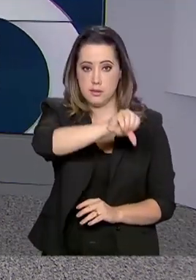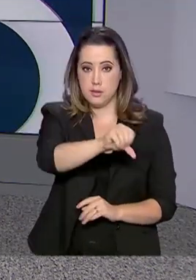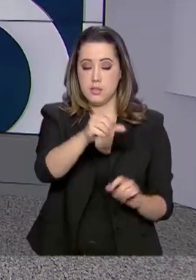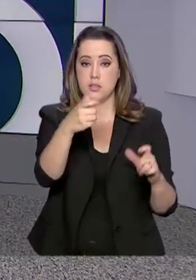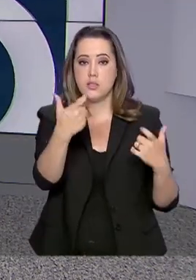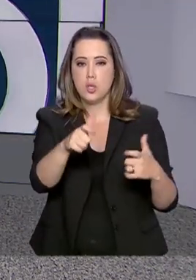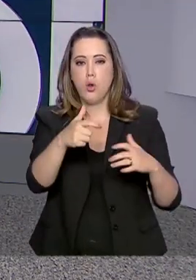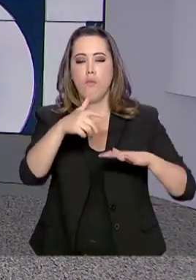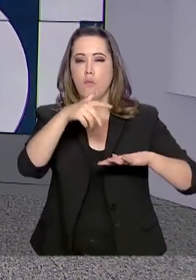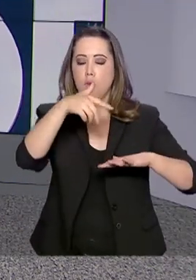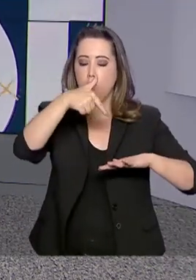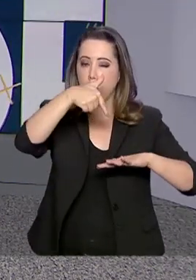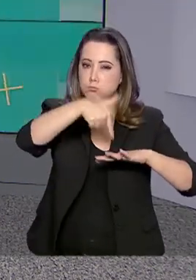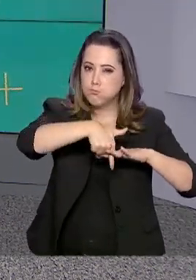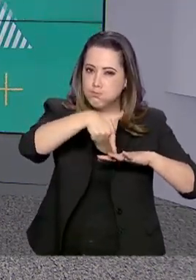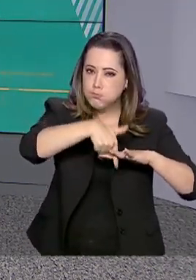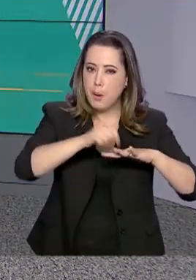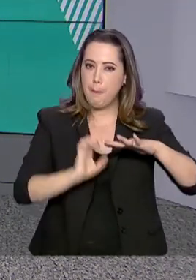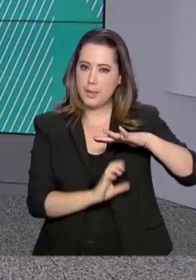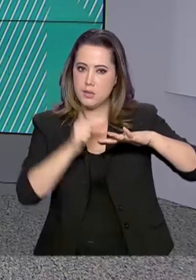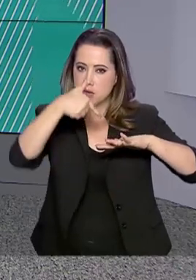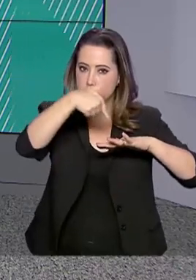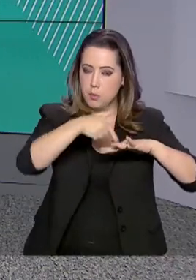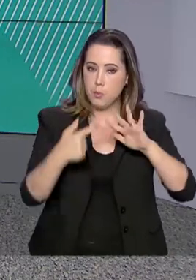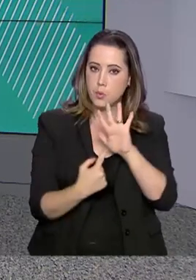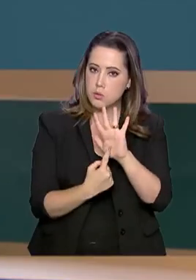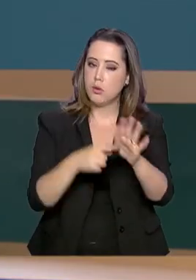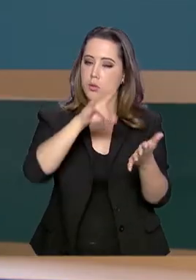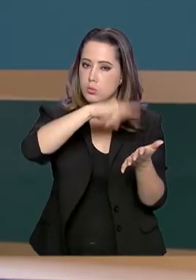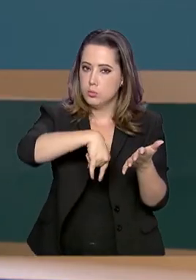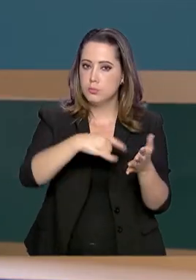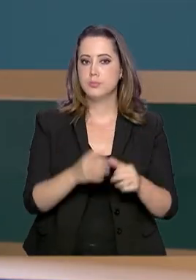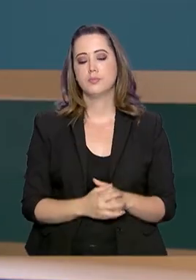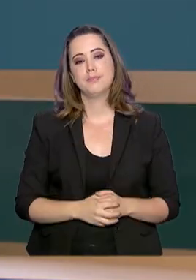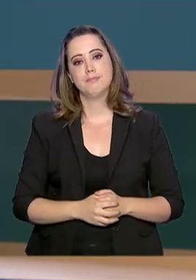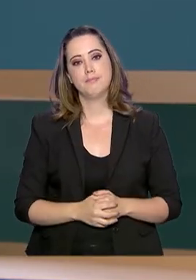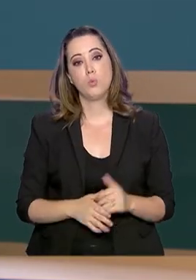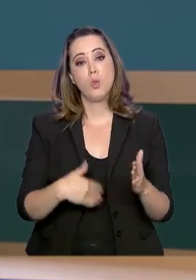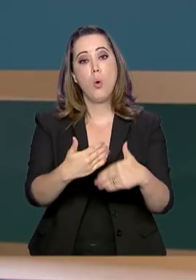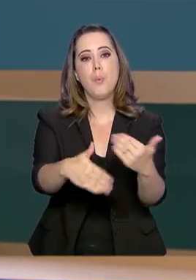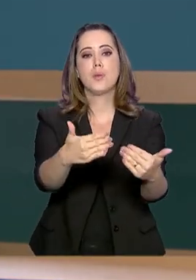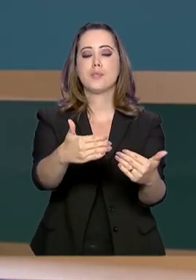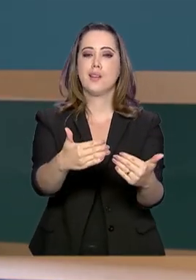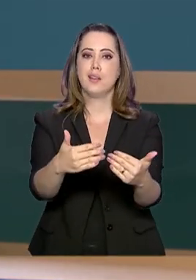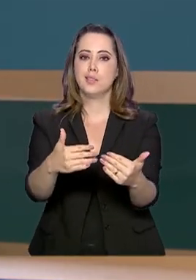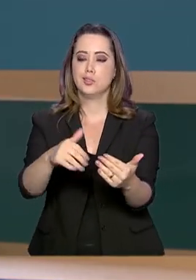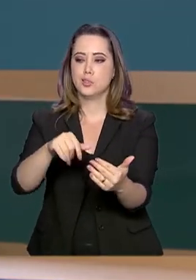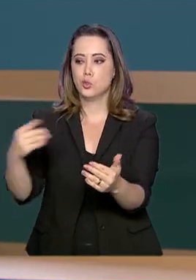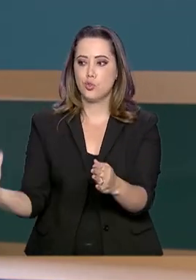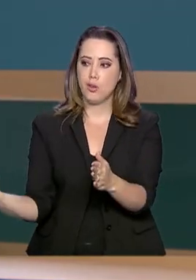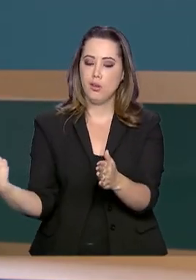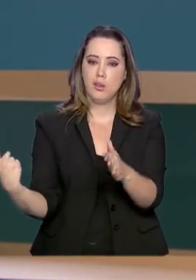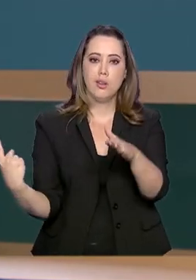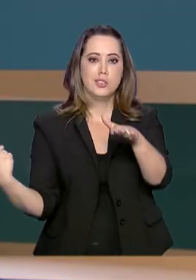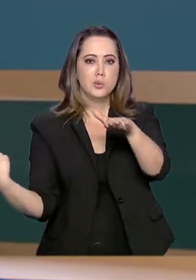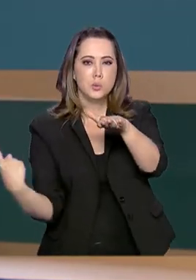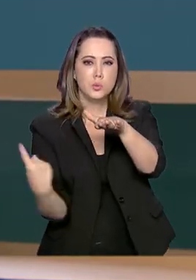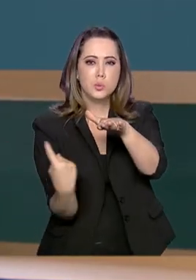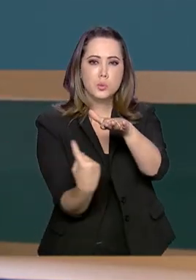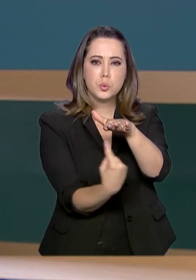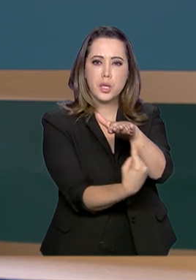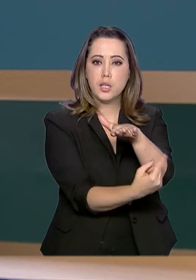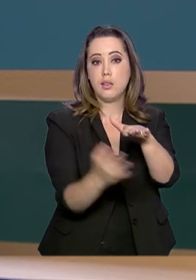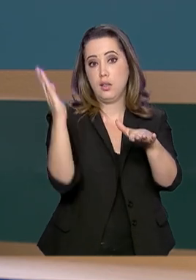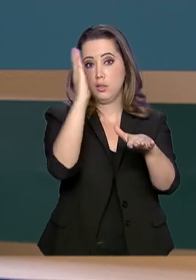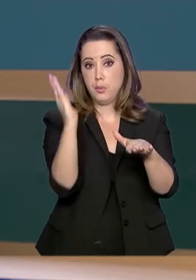mineradoras enviaram a declaração de estabilidade. O processo de migração para o Brasil de cidadãos sírios ou